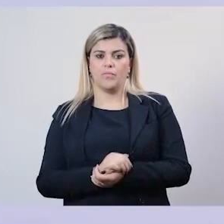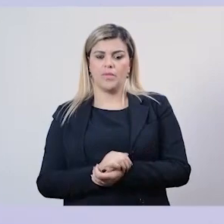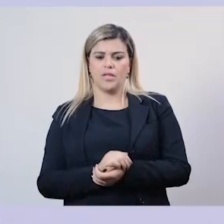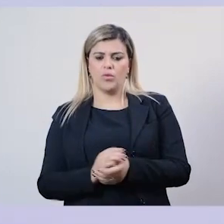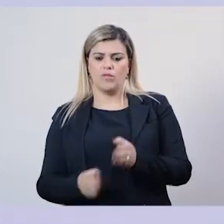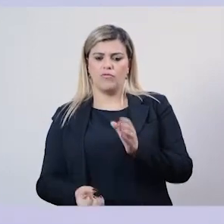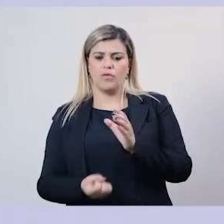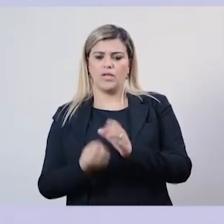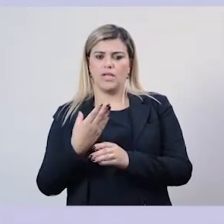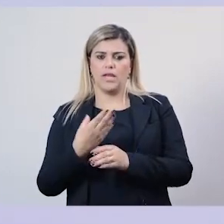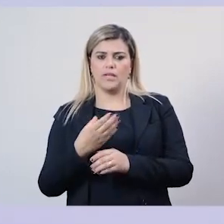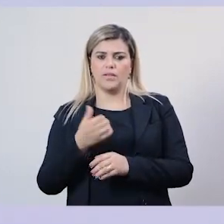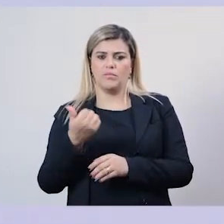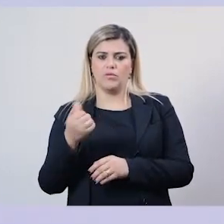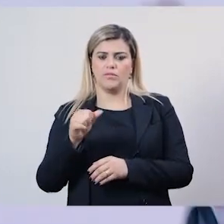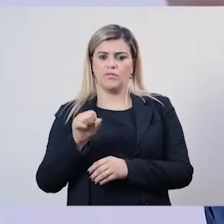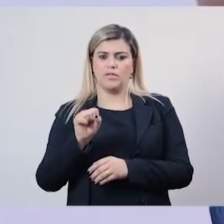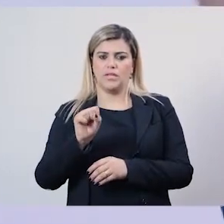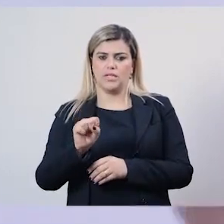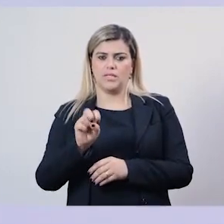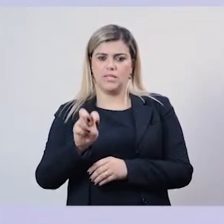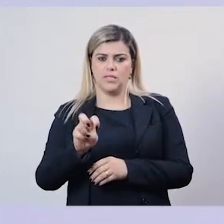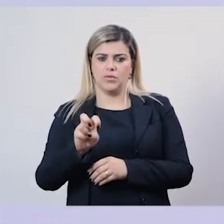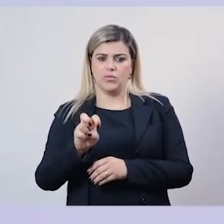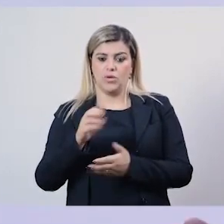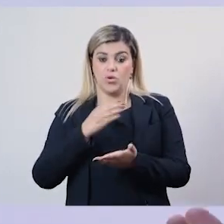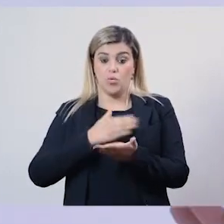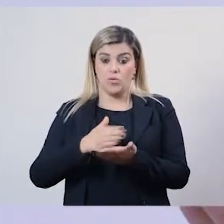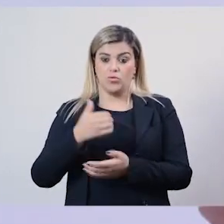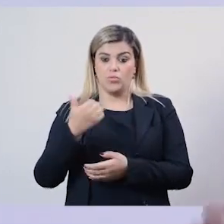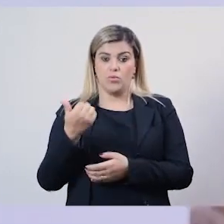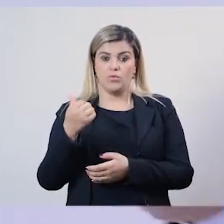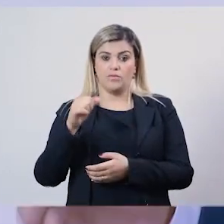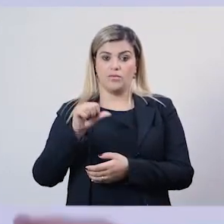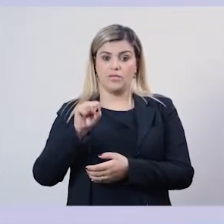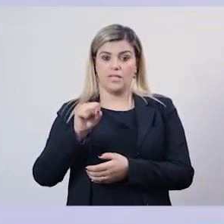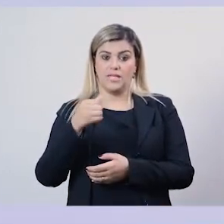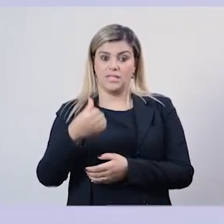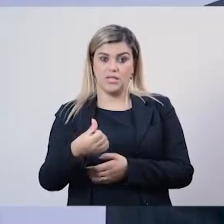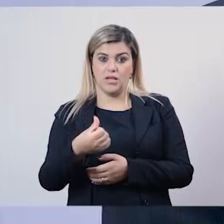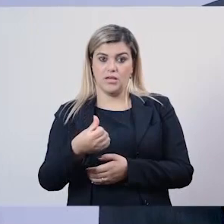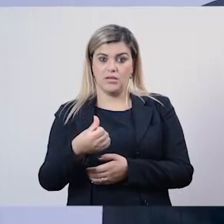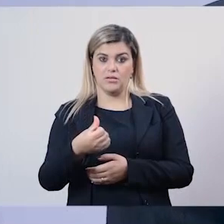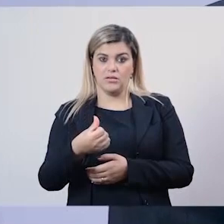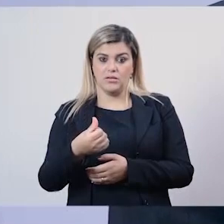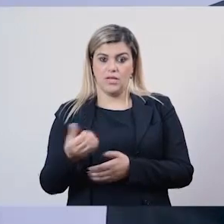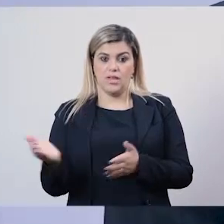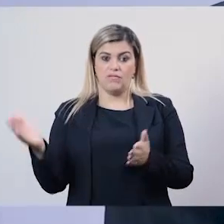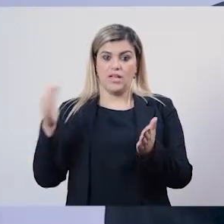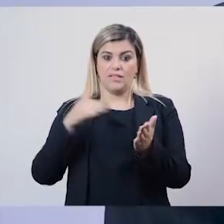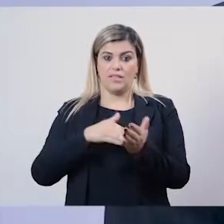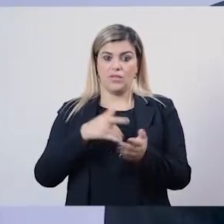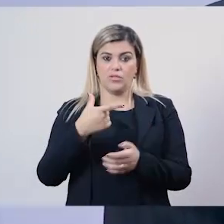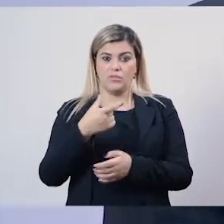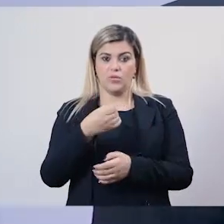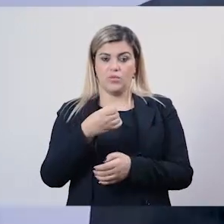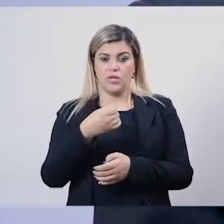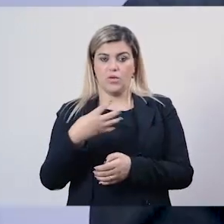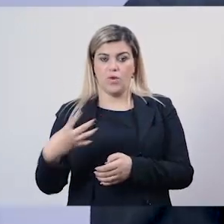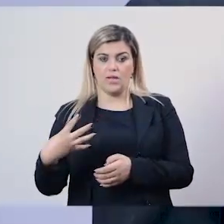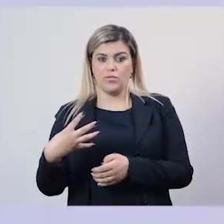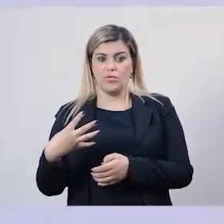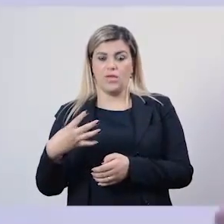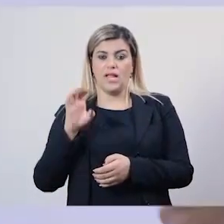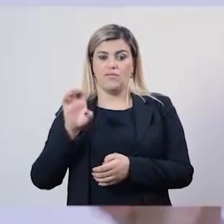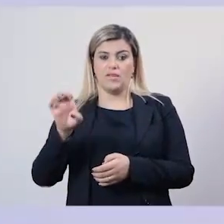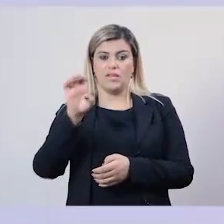instalado em 1986, ele fica em quatro estados até 2004, não é isso? Isso. Foi quando houve um número